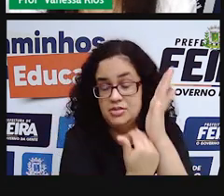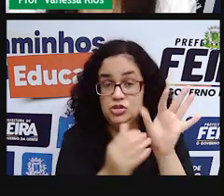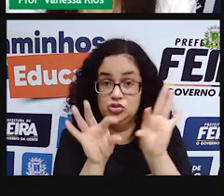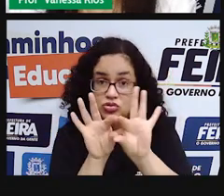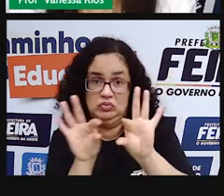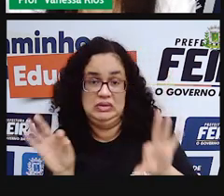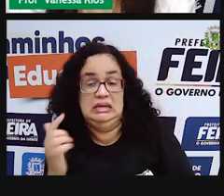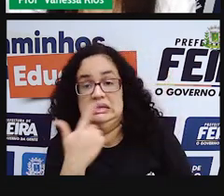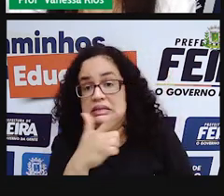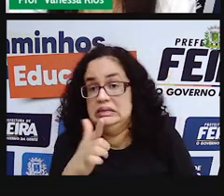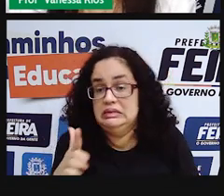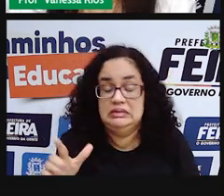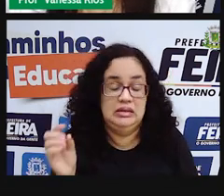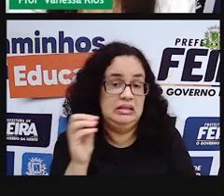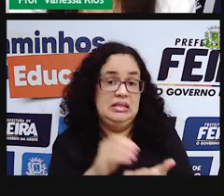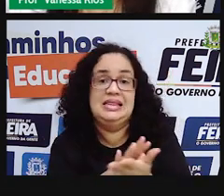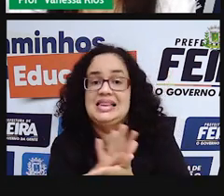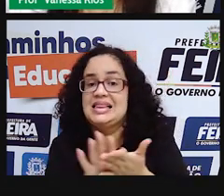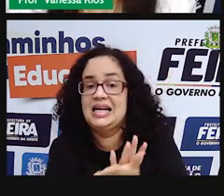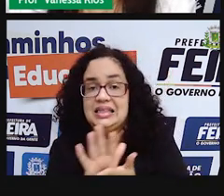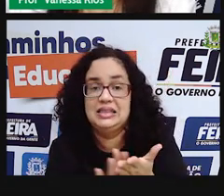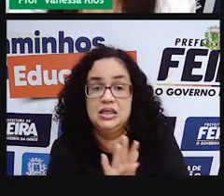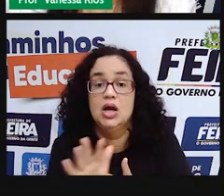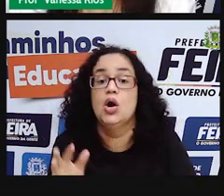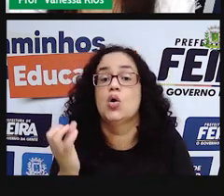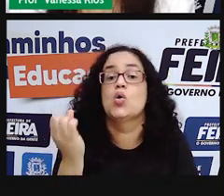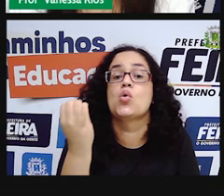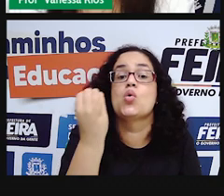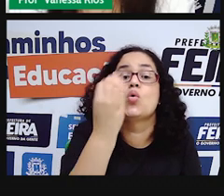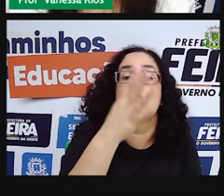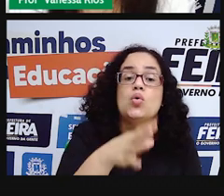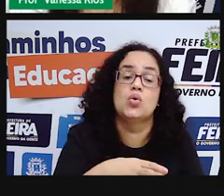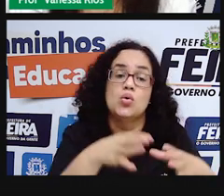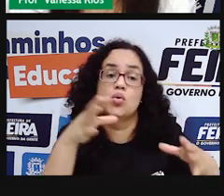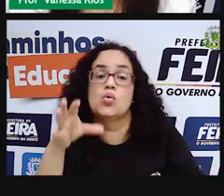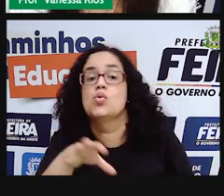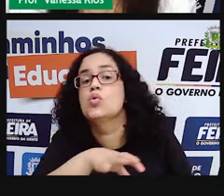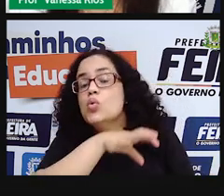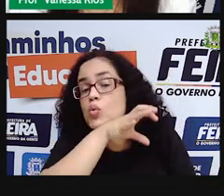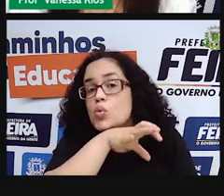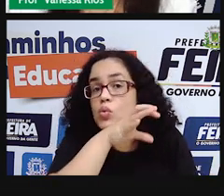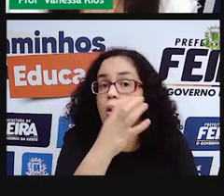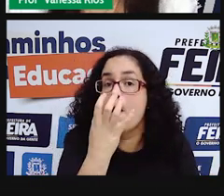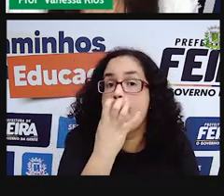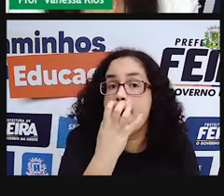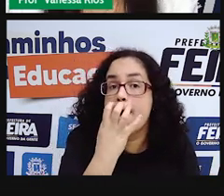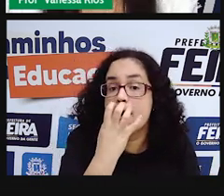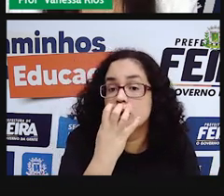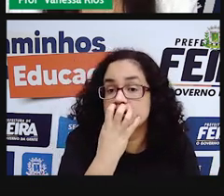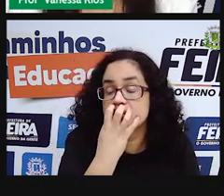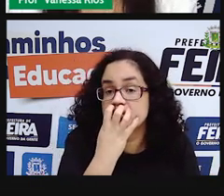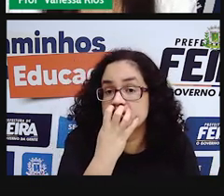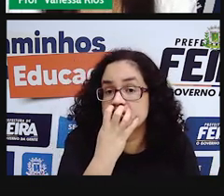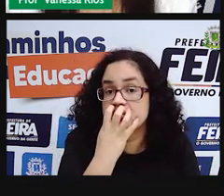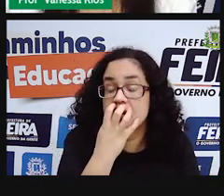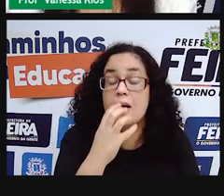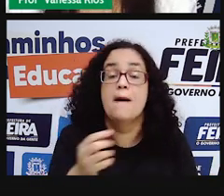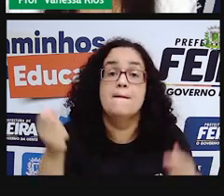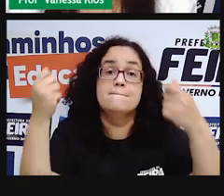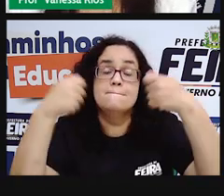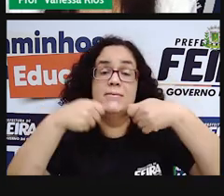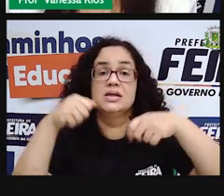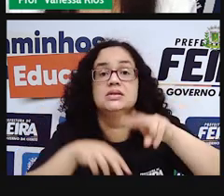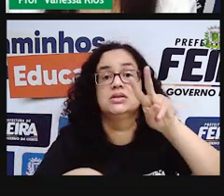nenhum valor preenchido, mas se refere à quantidade de pacotes por cachorro. O que a gente precisa observar?